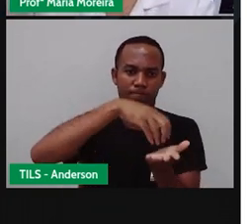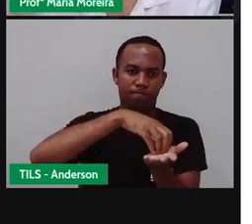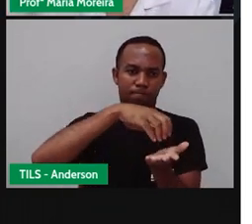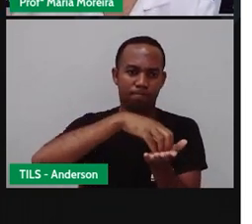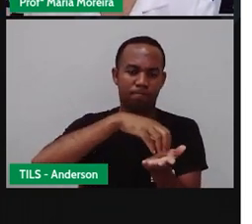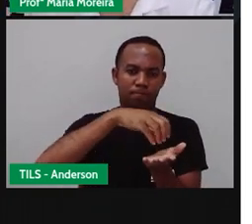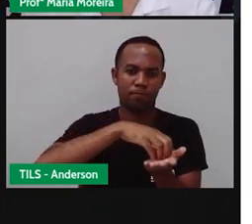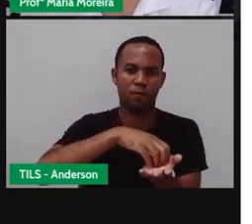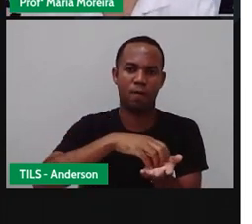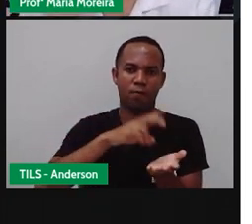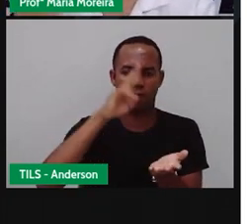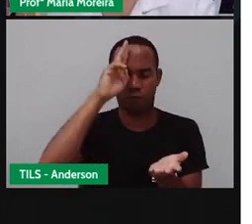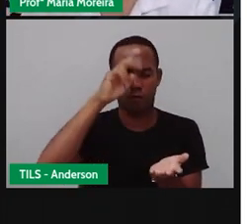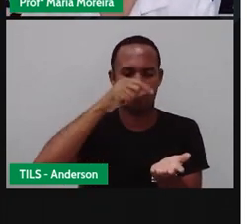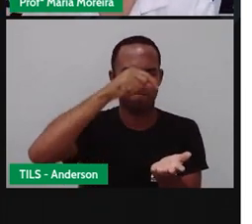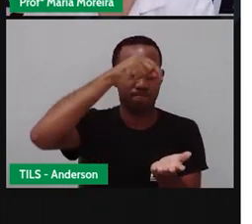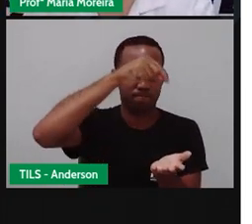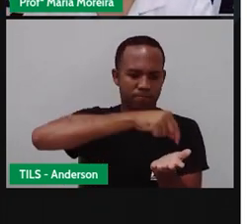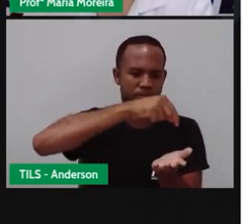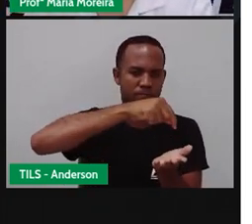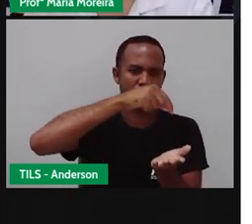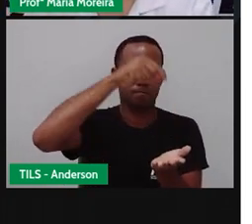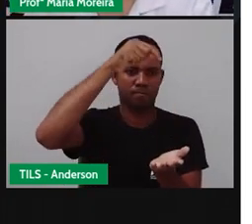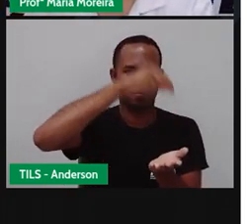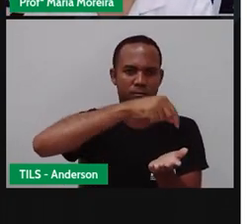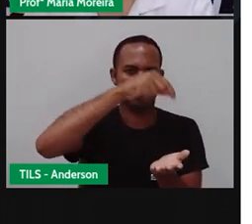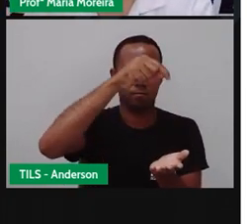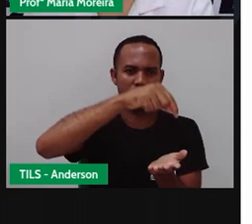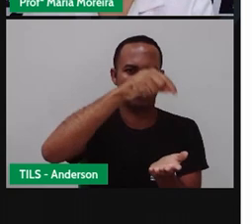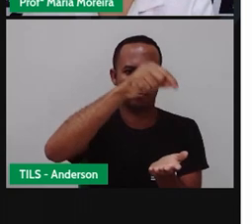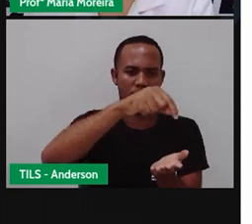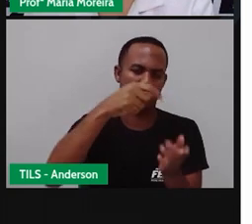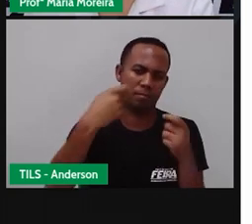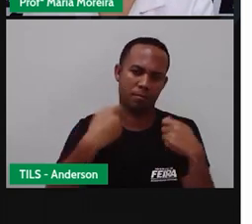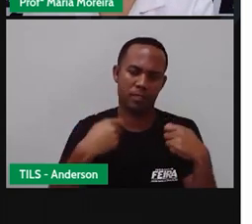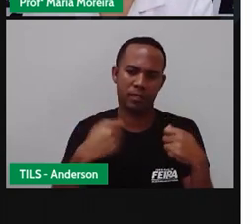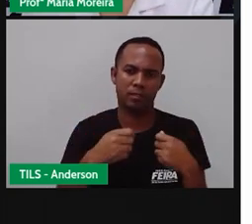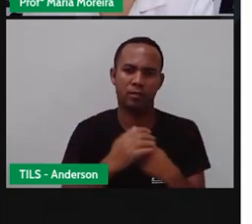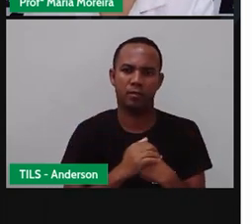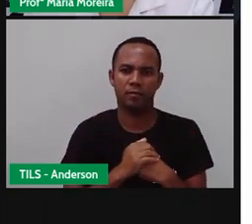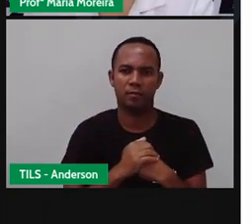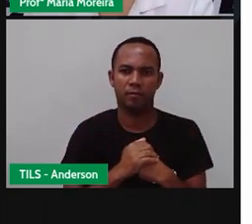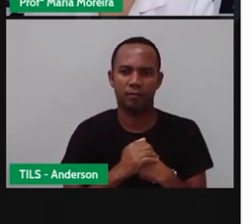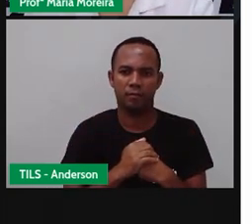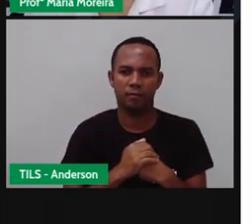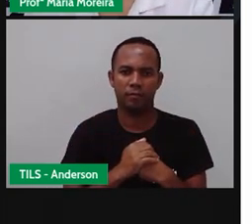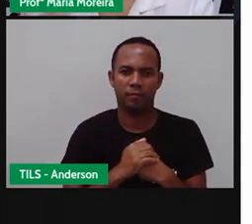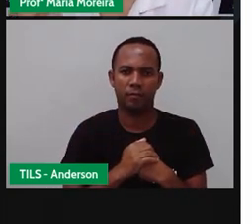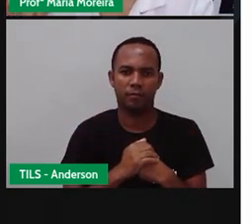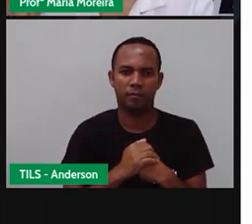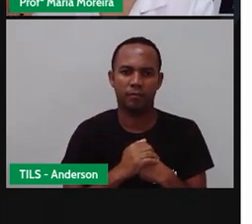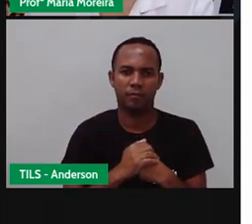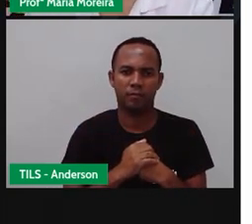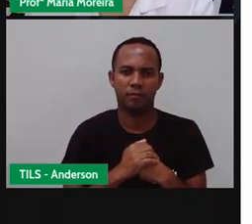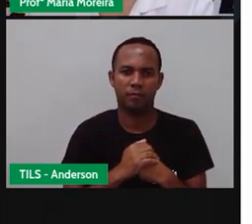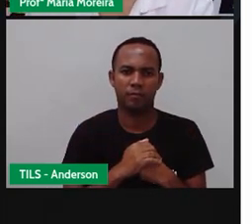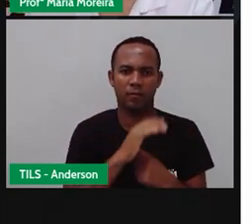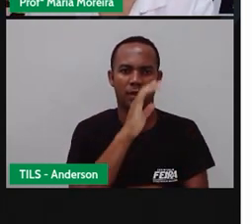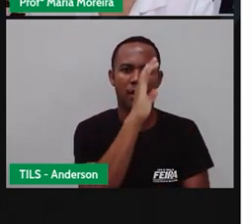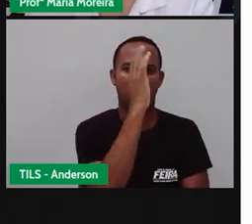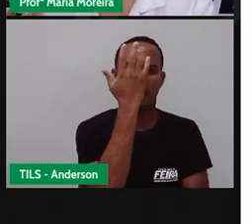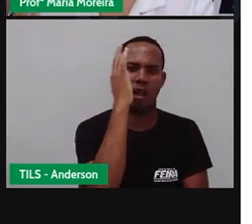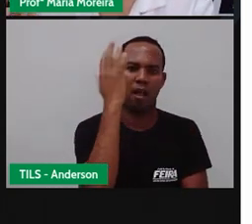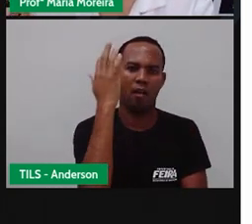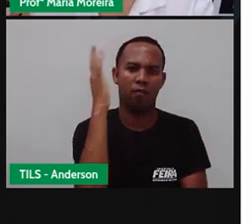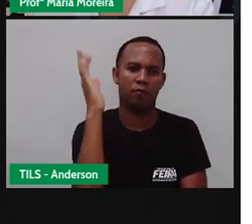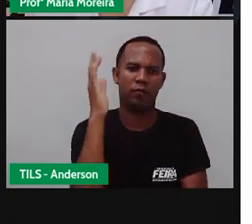Enfie essas coisas Então, isso aí Você vai precisar Do que? De um isopor No caso de uma árvore Por exemplo